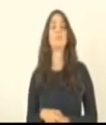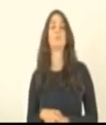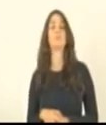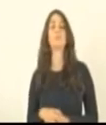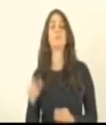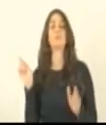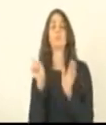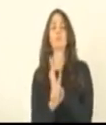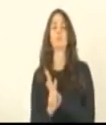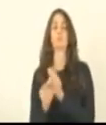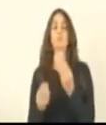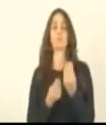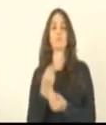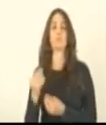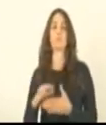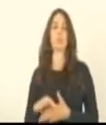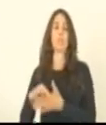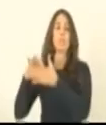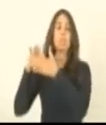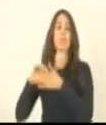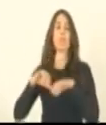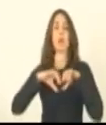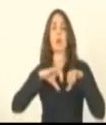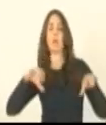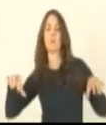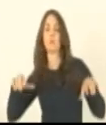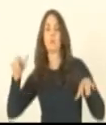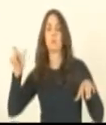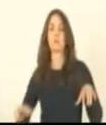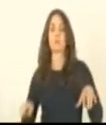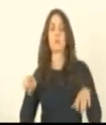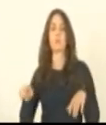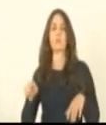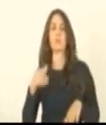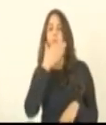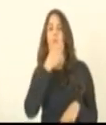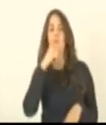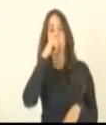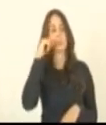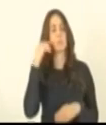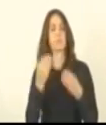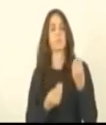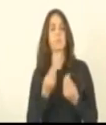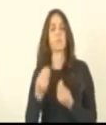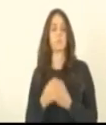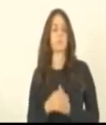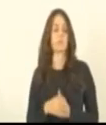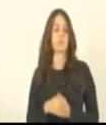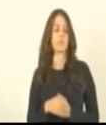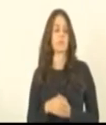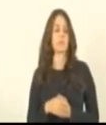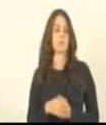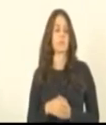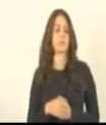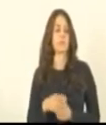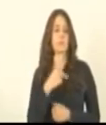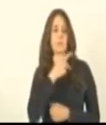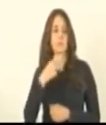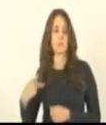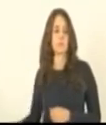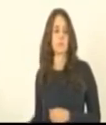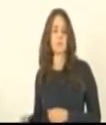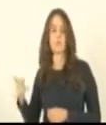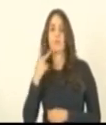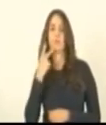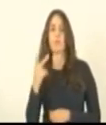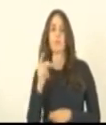encaminha o líder da oposição, a DOC, deputado Capitão Assunção. Senhor presidente, gostei de ouvir o líder do governo falando